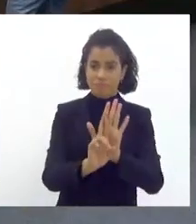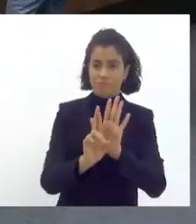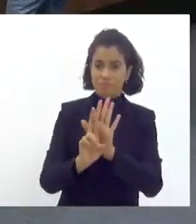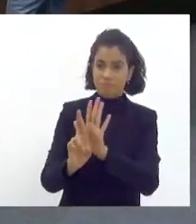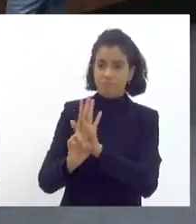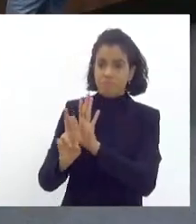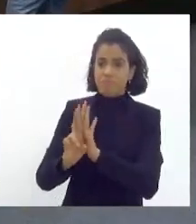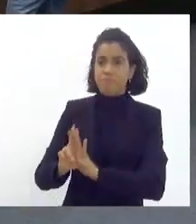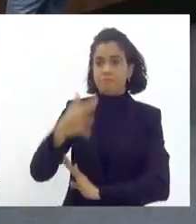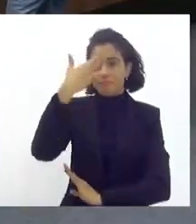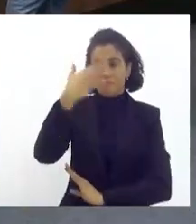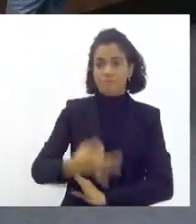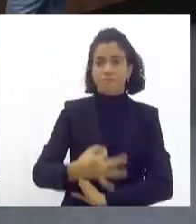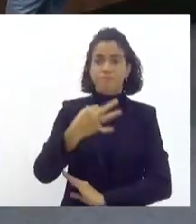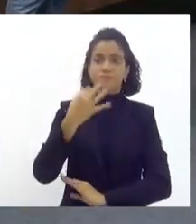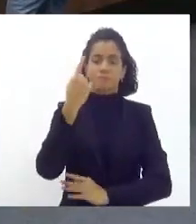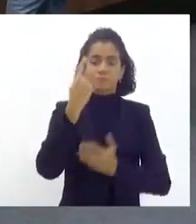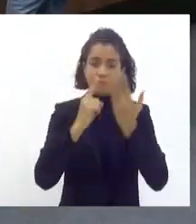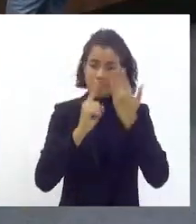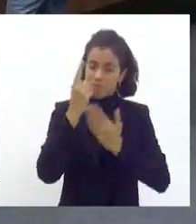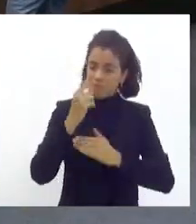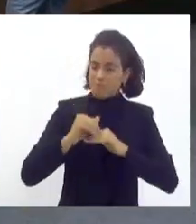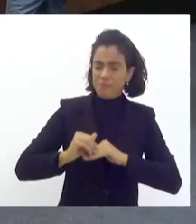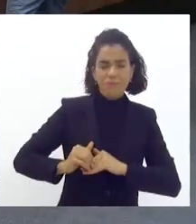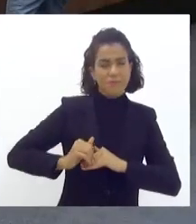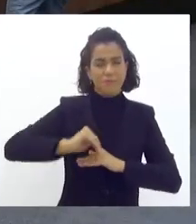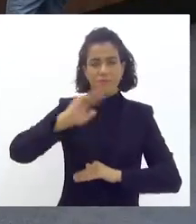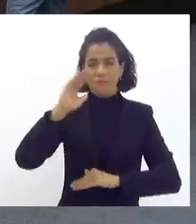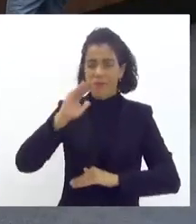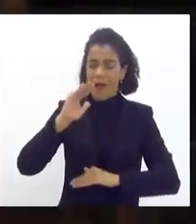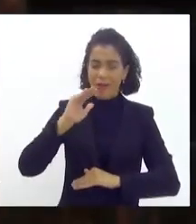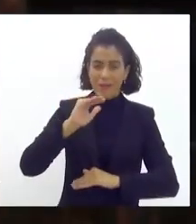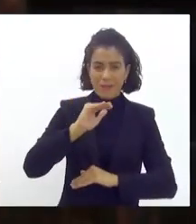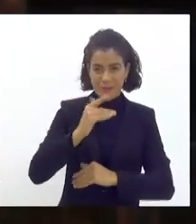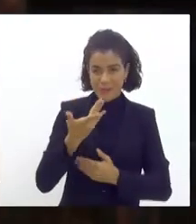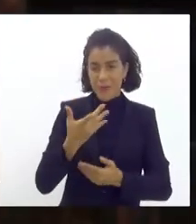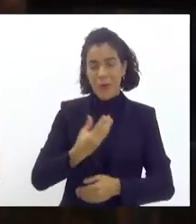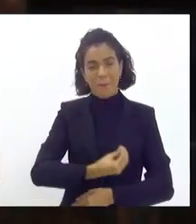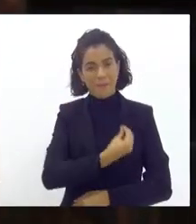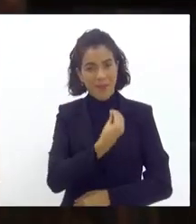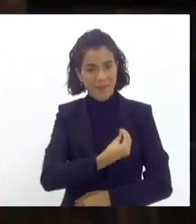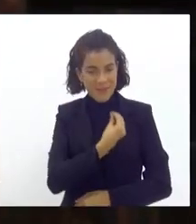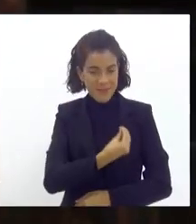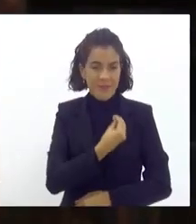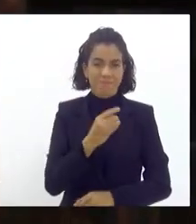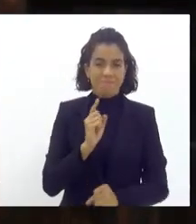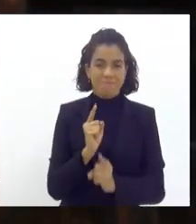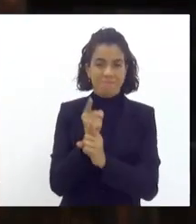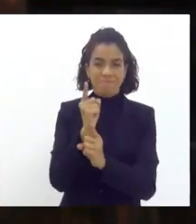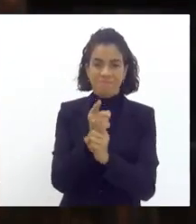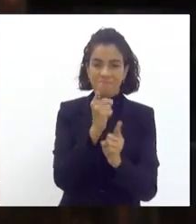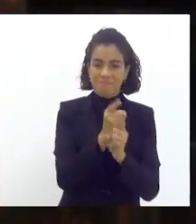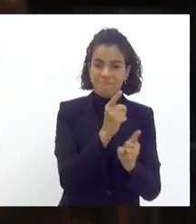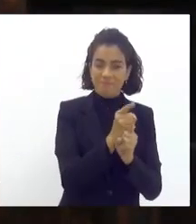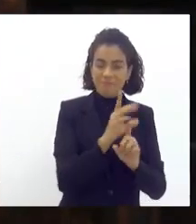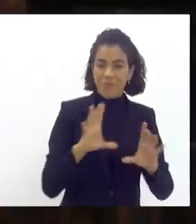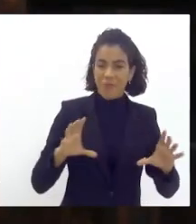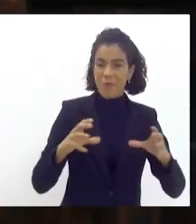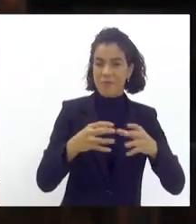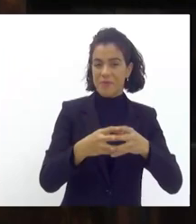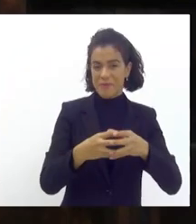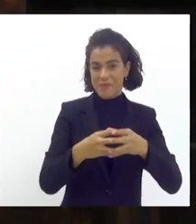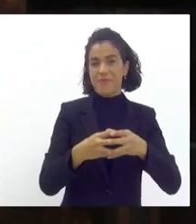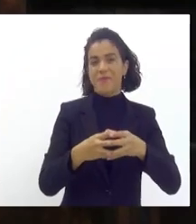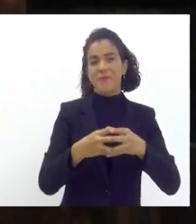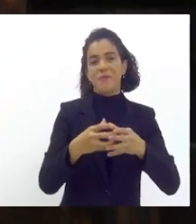o nosso carnaval ele vai muito além e se desenvolverá muito com a participação com o encontro e com toda essa junção